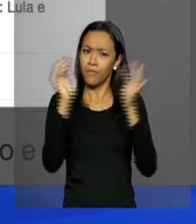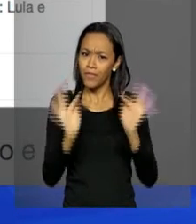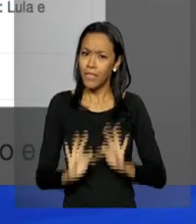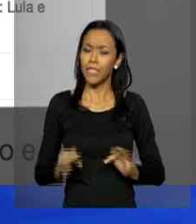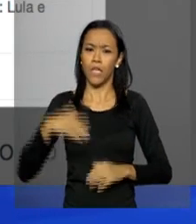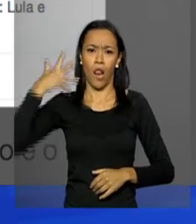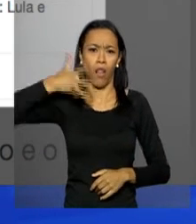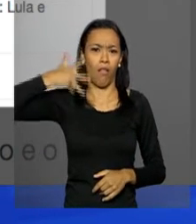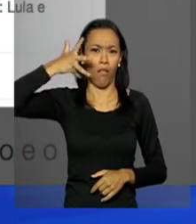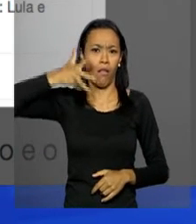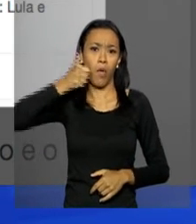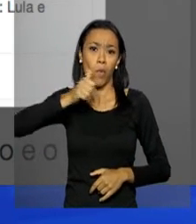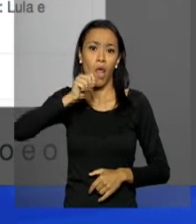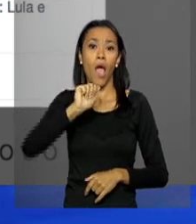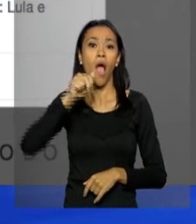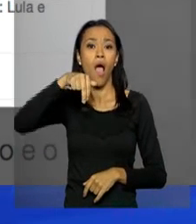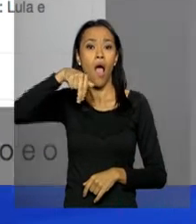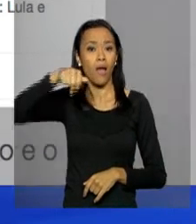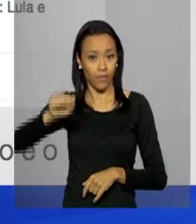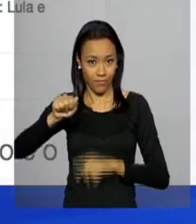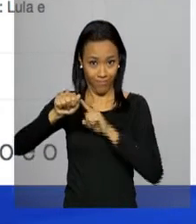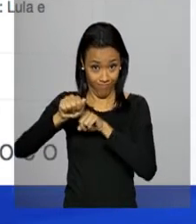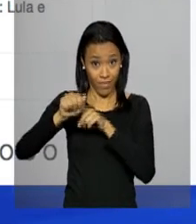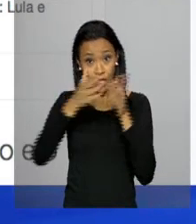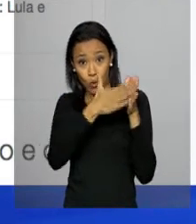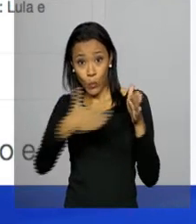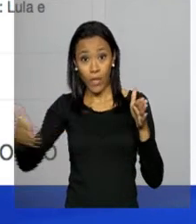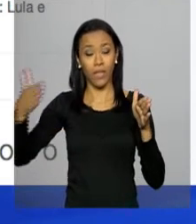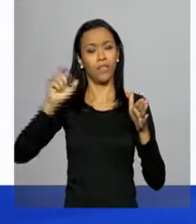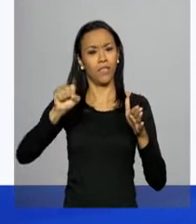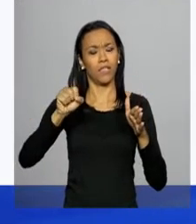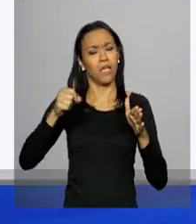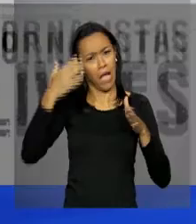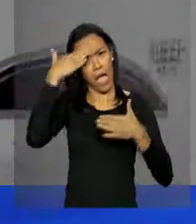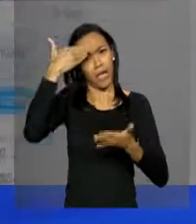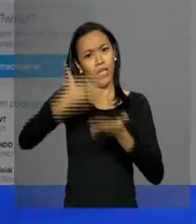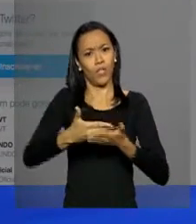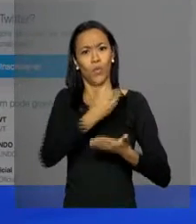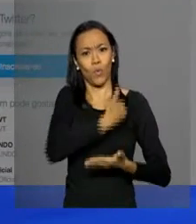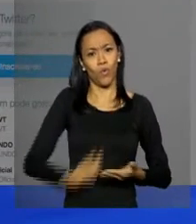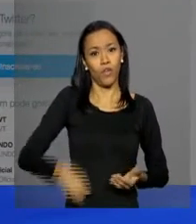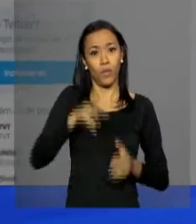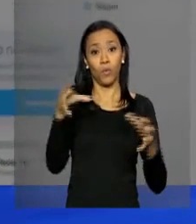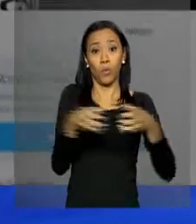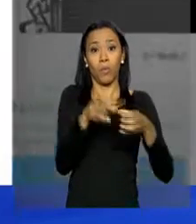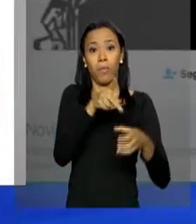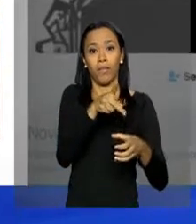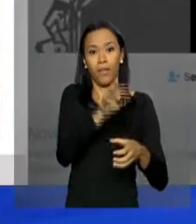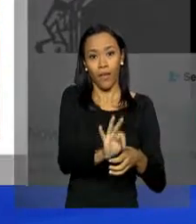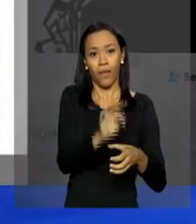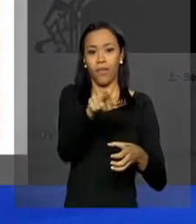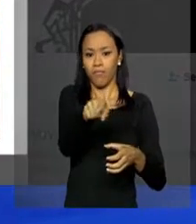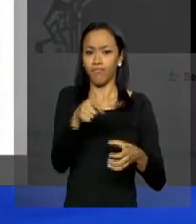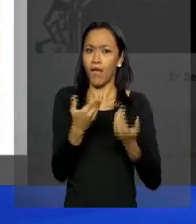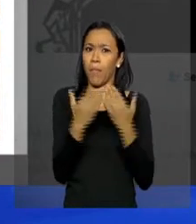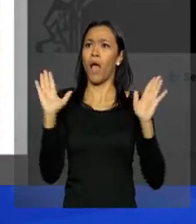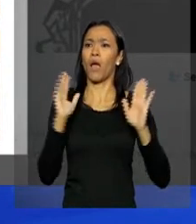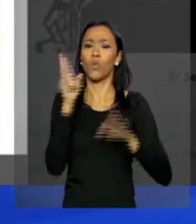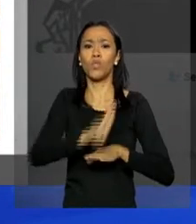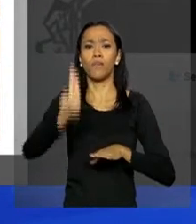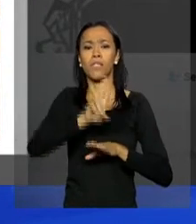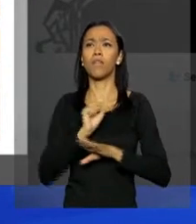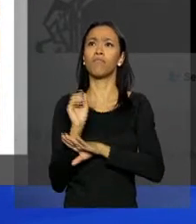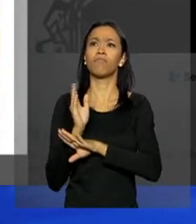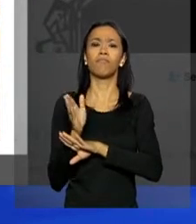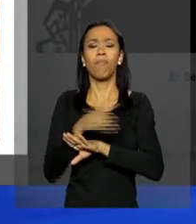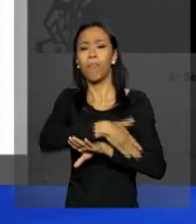discurso da cineasta Ana Muilaerte, que durante o evento creditou aos governos do PT a abertura dos portões das universidades para